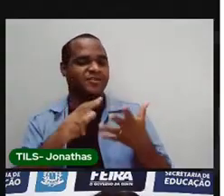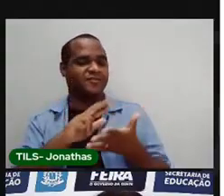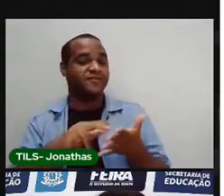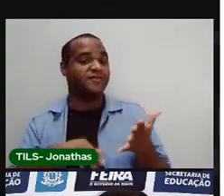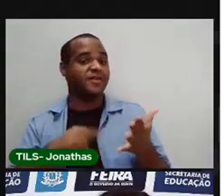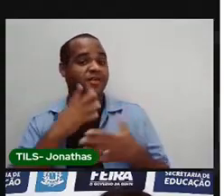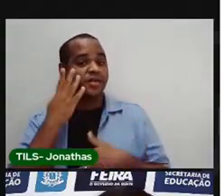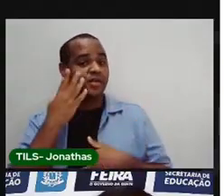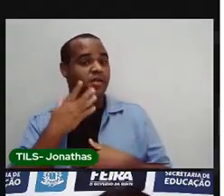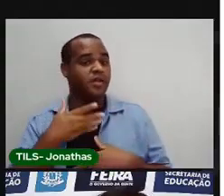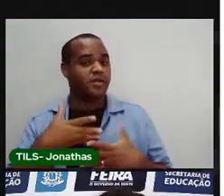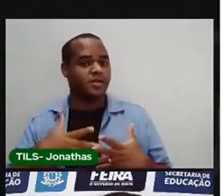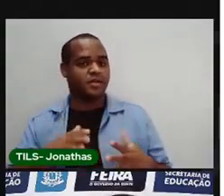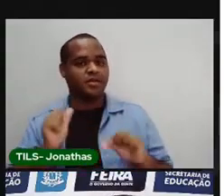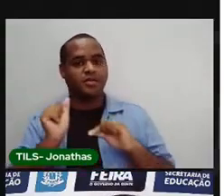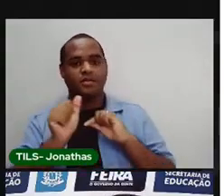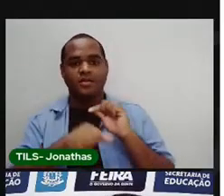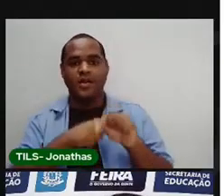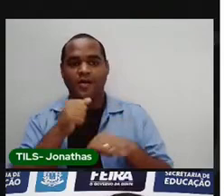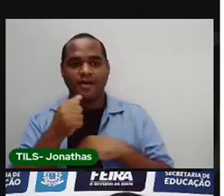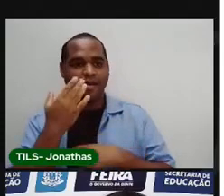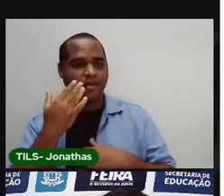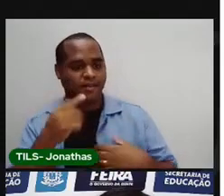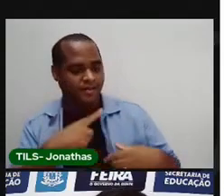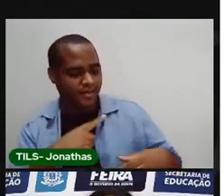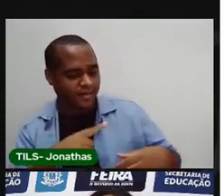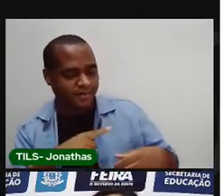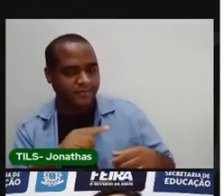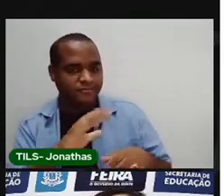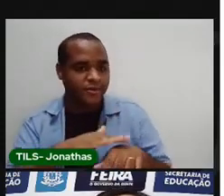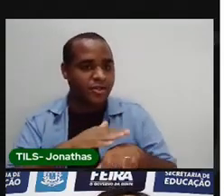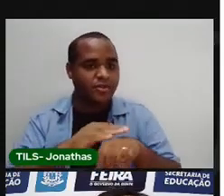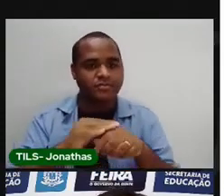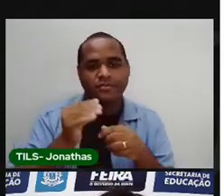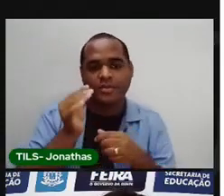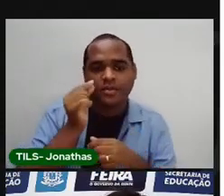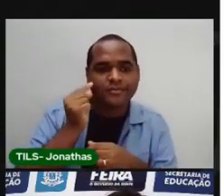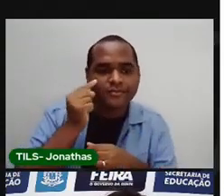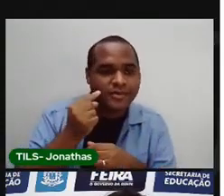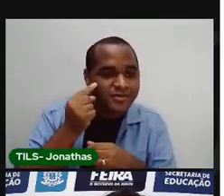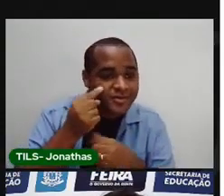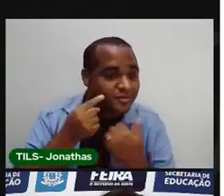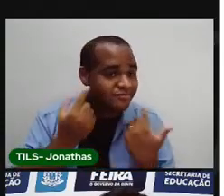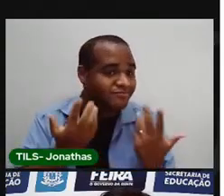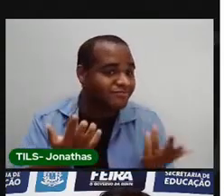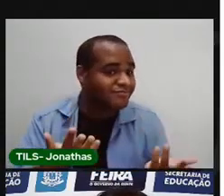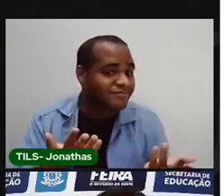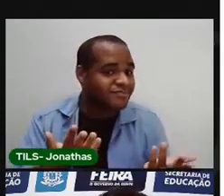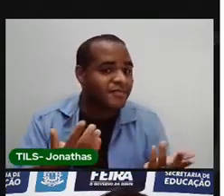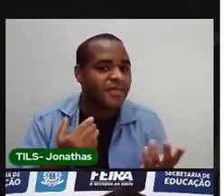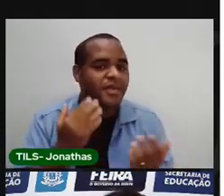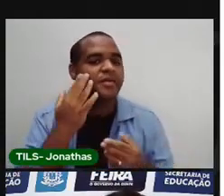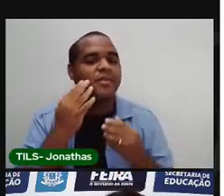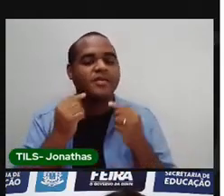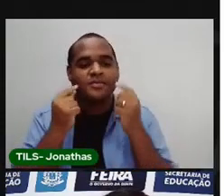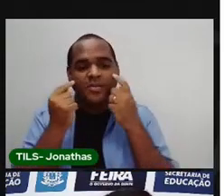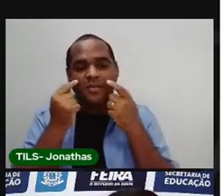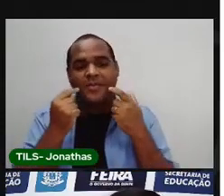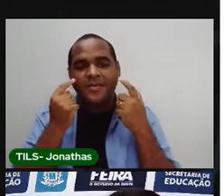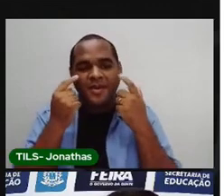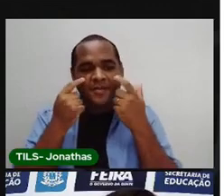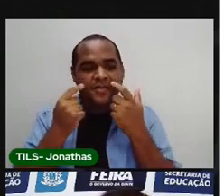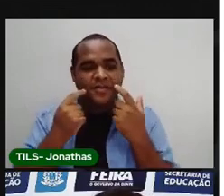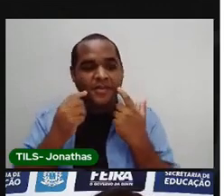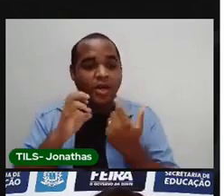quando a criança nasce com um sinal especial. Assim, tipo uma manchinha no rosto. Sardinhas.